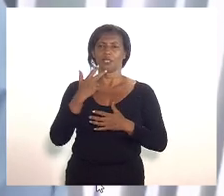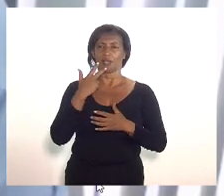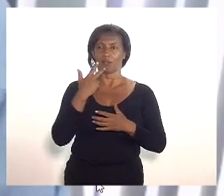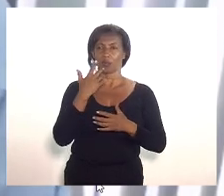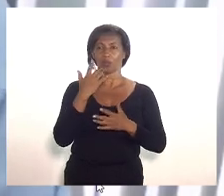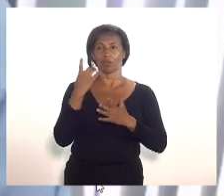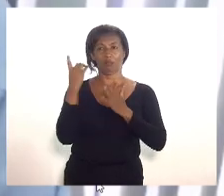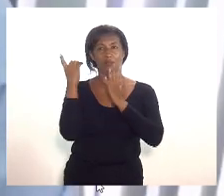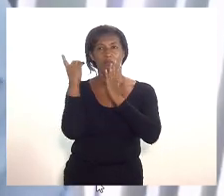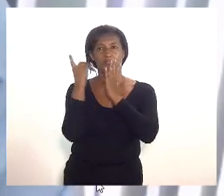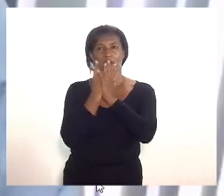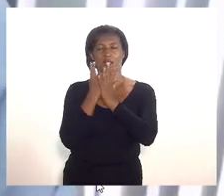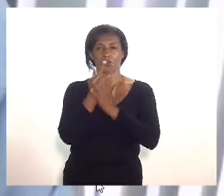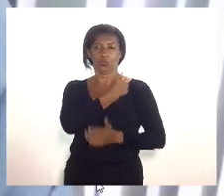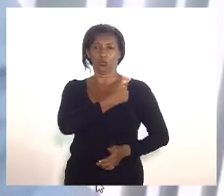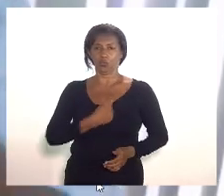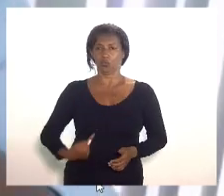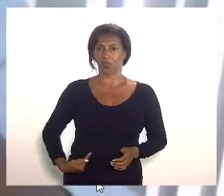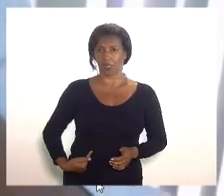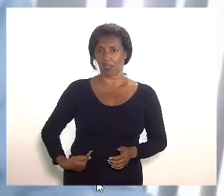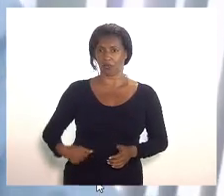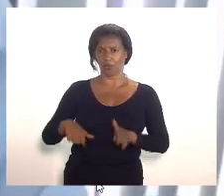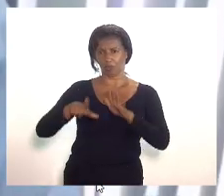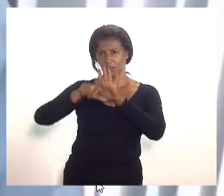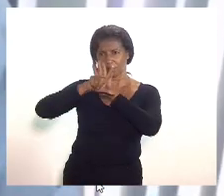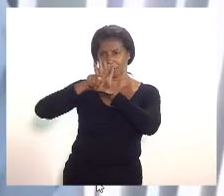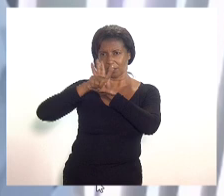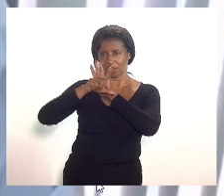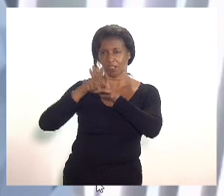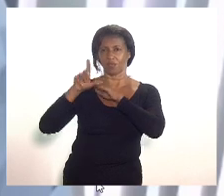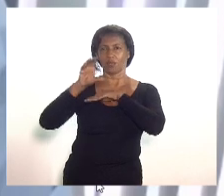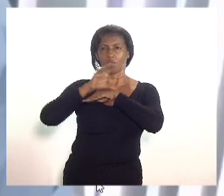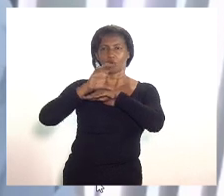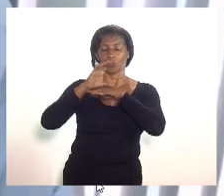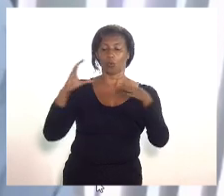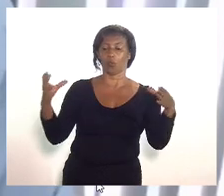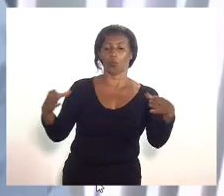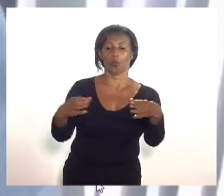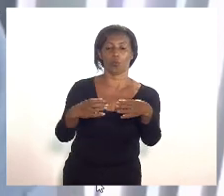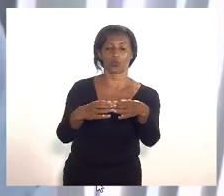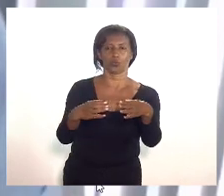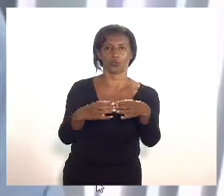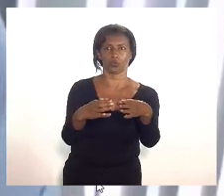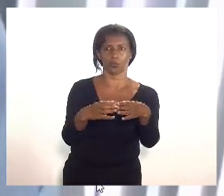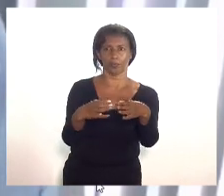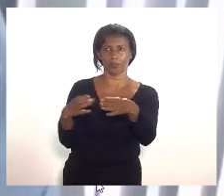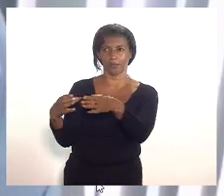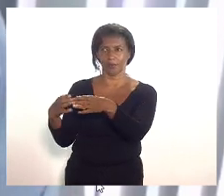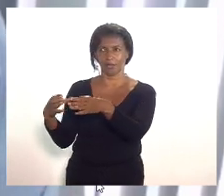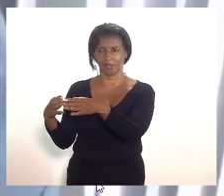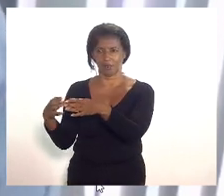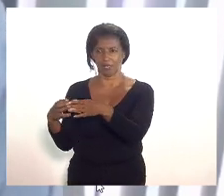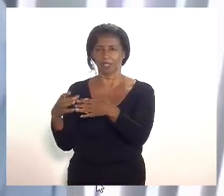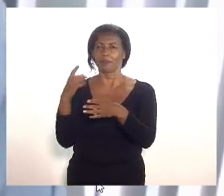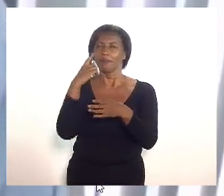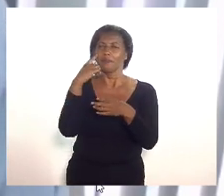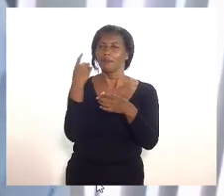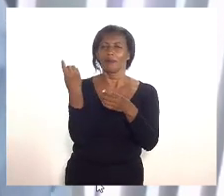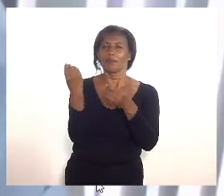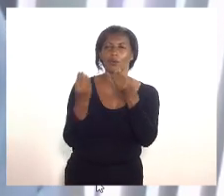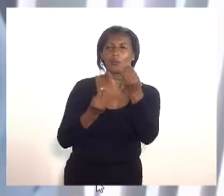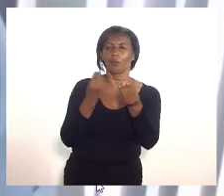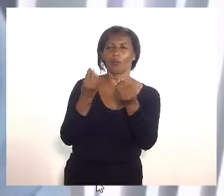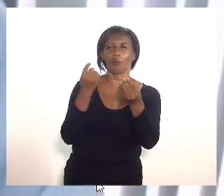decreto do governador que regulamentou a lei foi constituído um comitê para fazer o detalhamento dos parâmetros e critérios